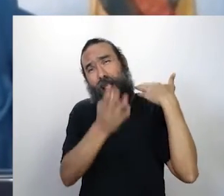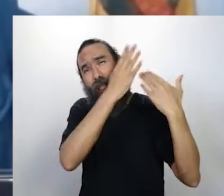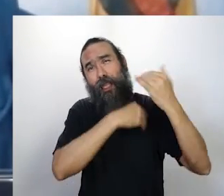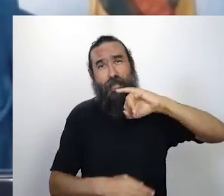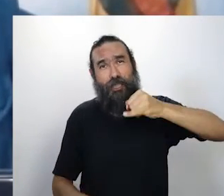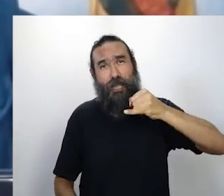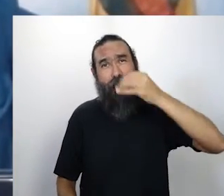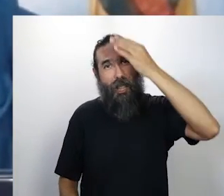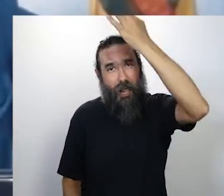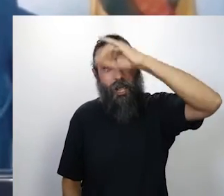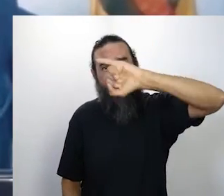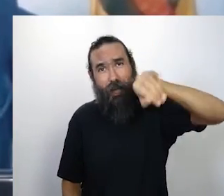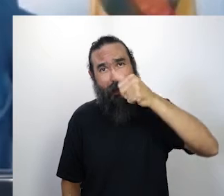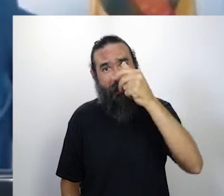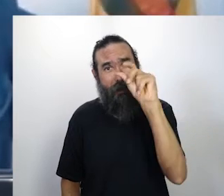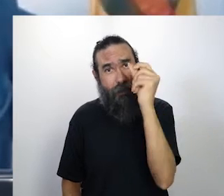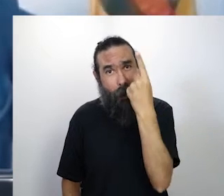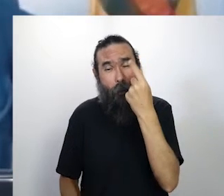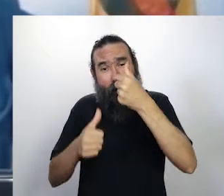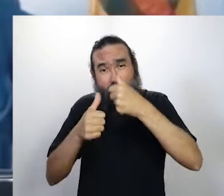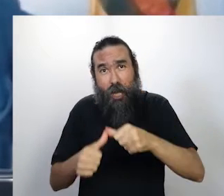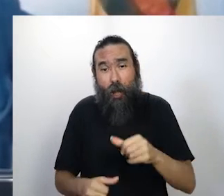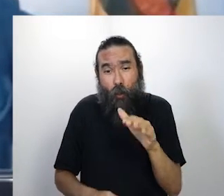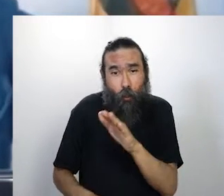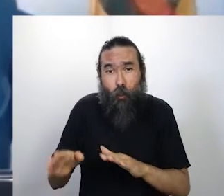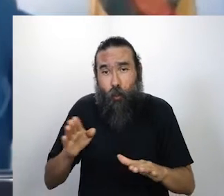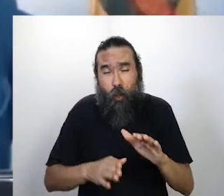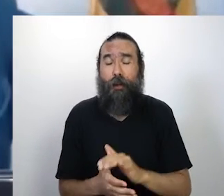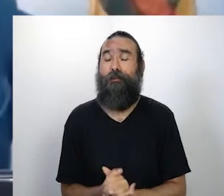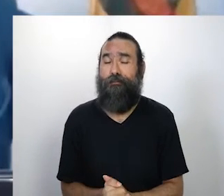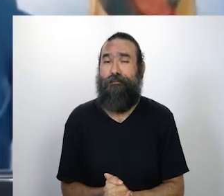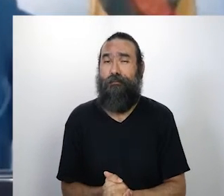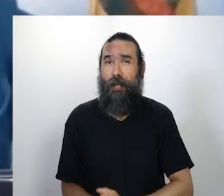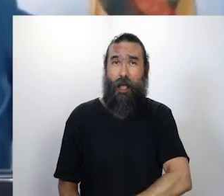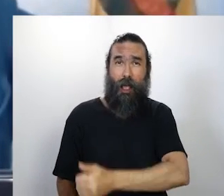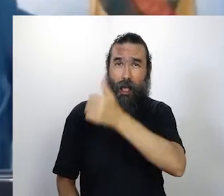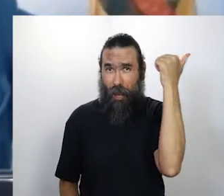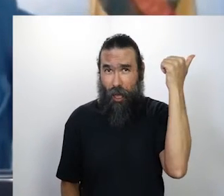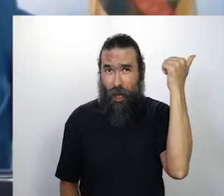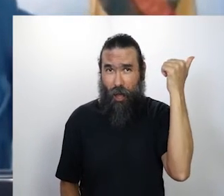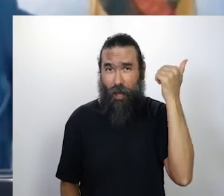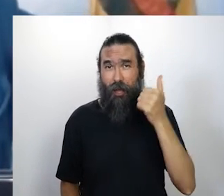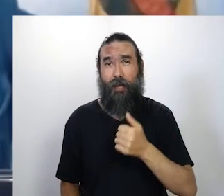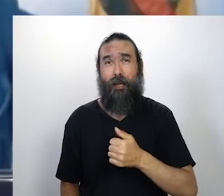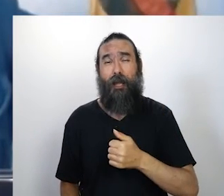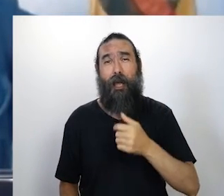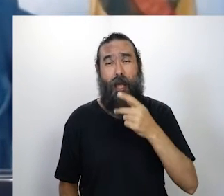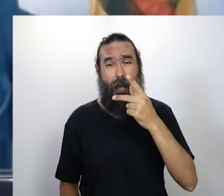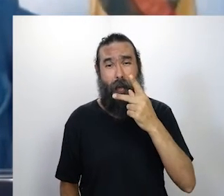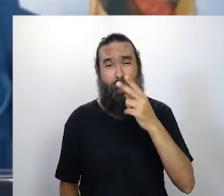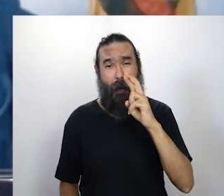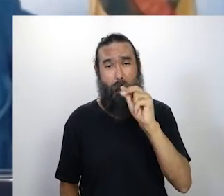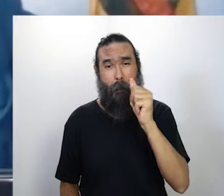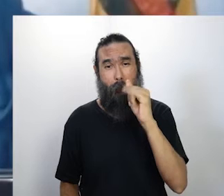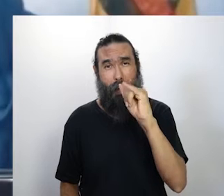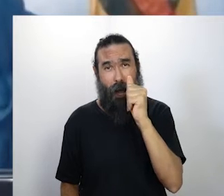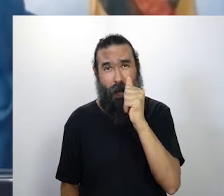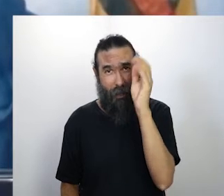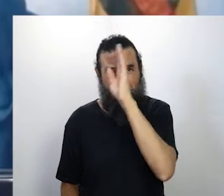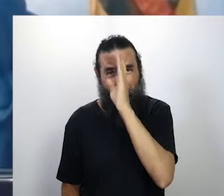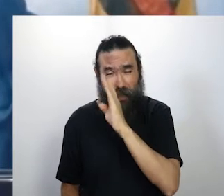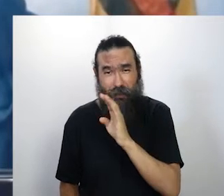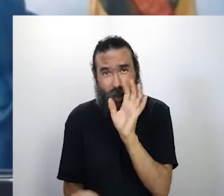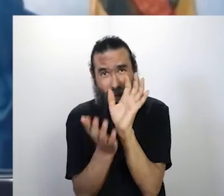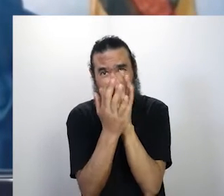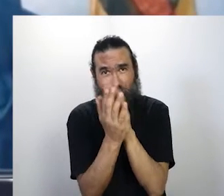com esse cuidado todo, em janeiro, pergunta a Maciel o o pessoal em Recife estava fazendo. Estava curtindo as prévias de carnaval, ensaiando os maracatú, fazendo sambada